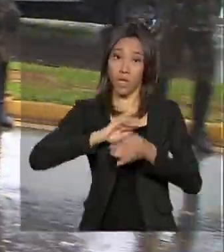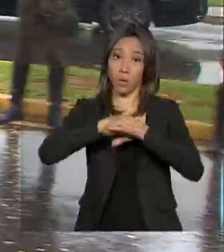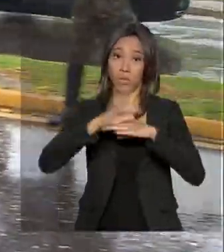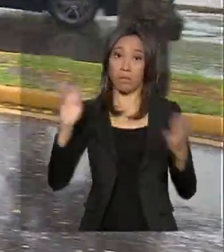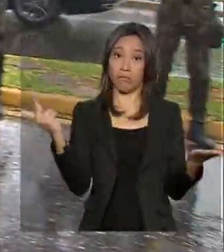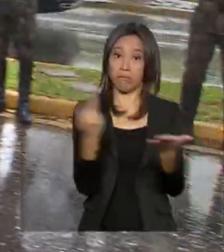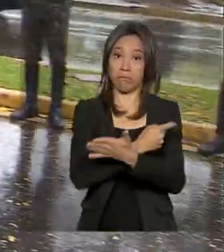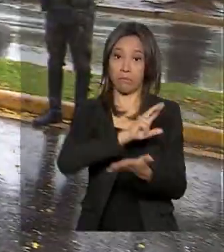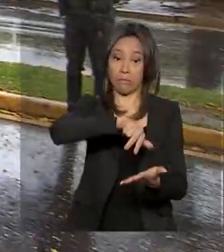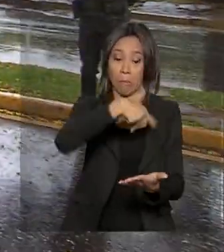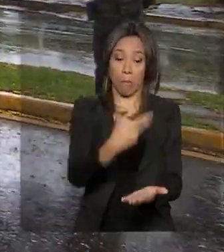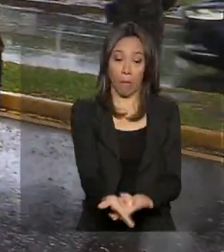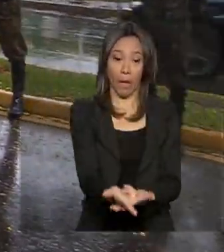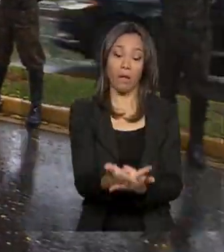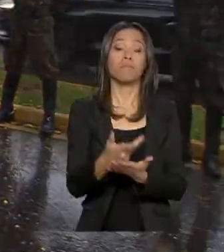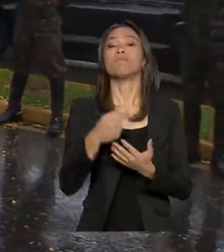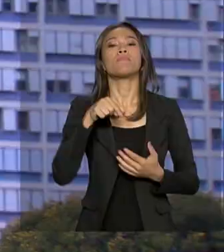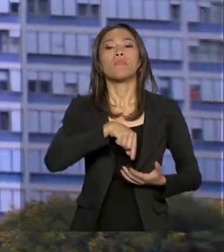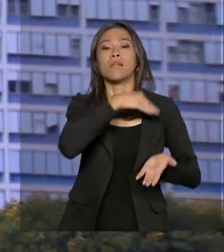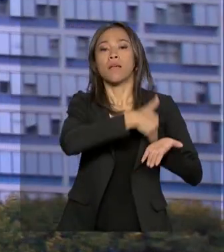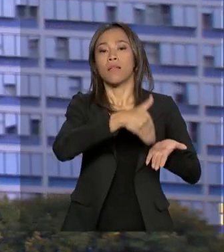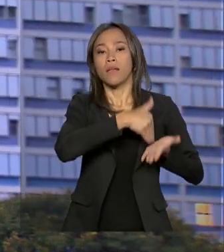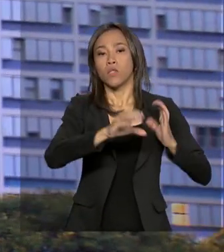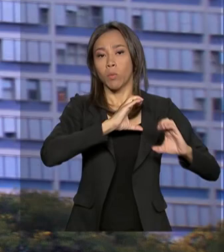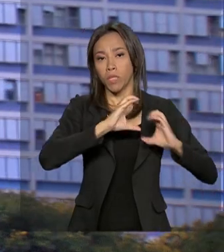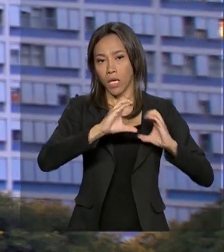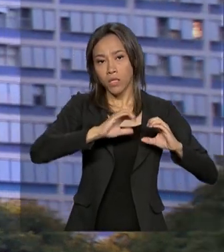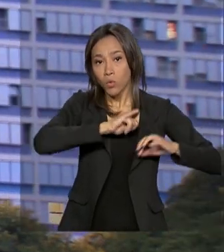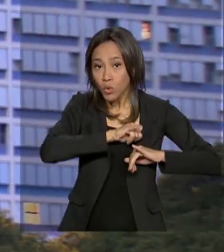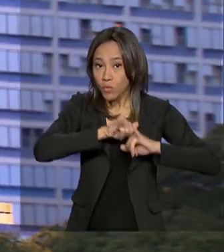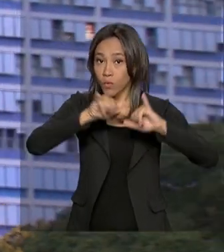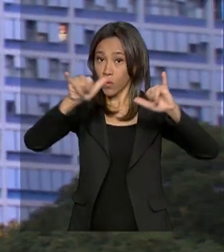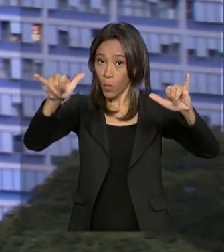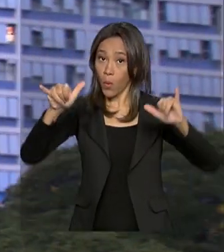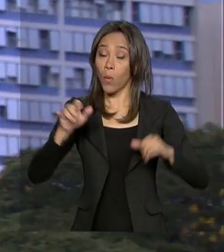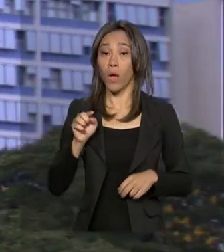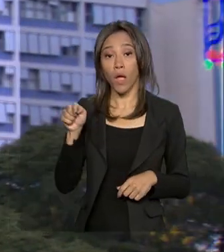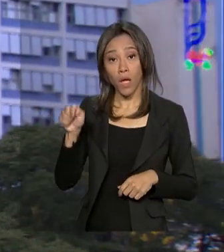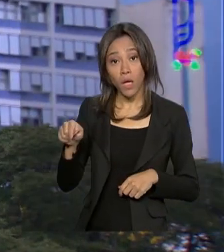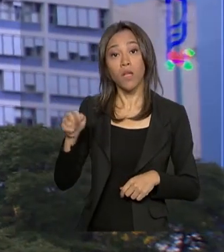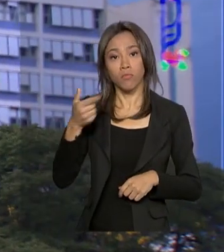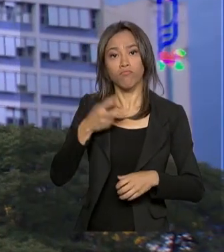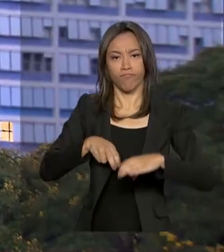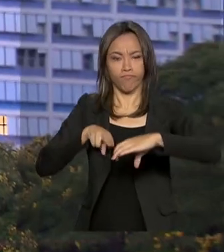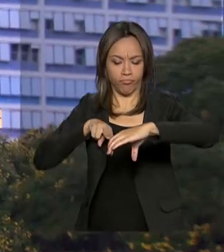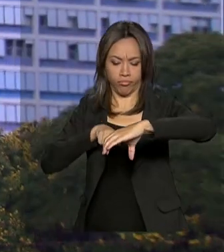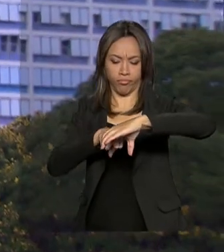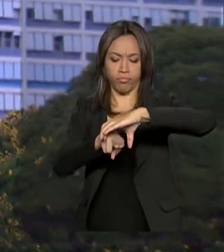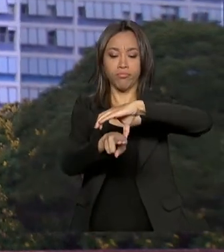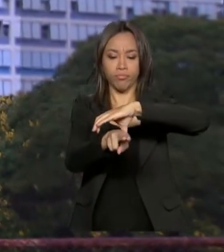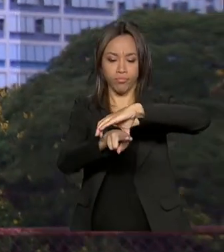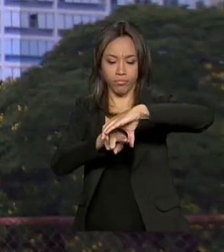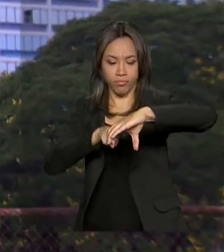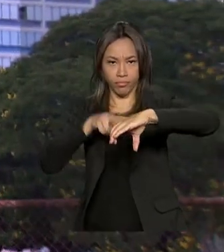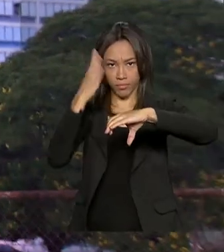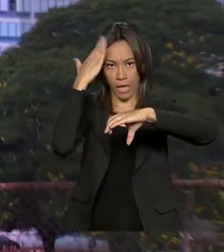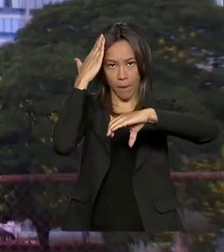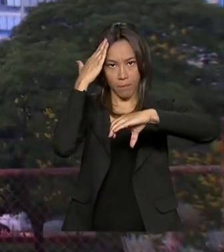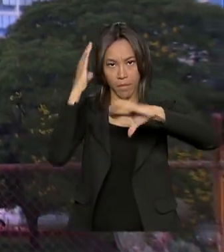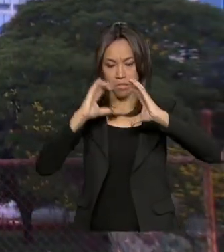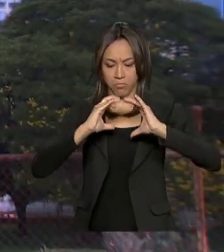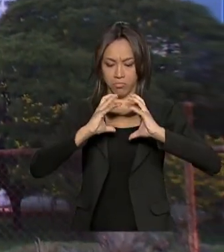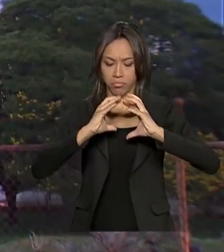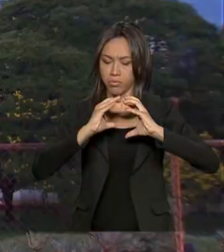divulgada pela Secretaria de Comunicação Social, o presidente até chegou a fazer uma tomografia computadorizada do crânio, mas nenhuma